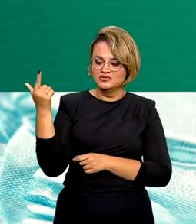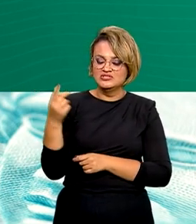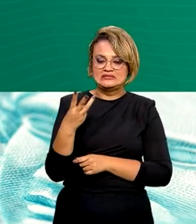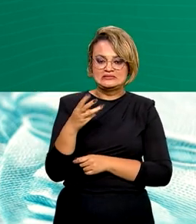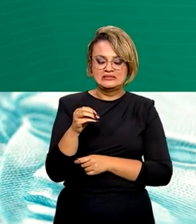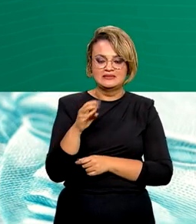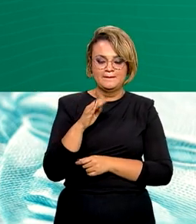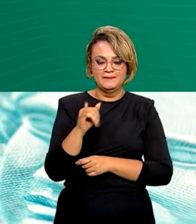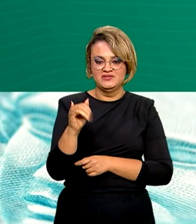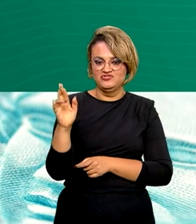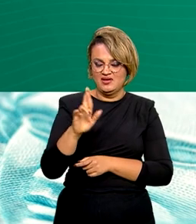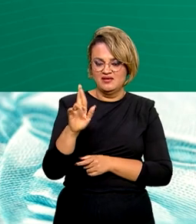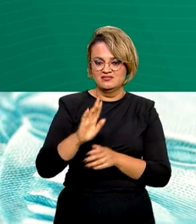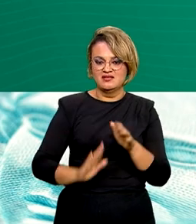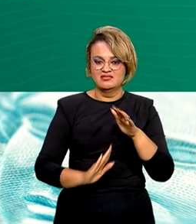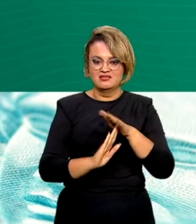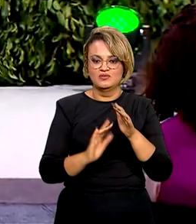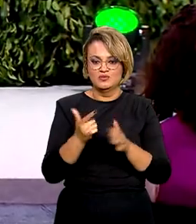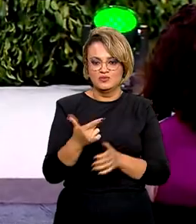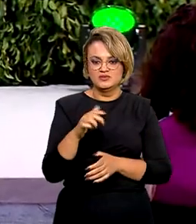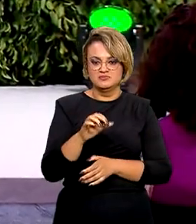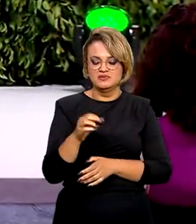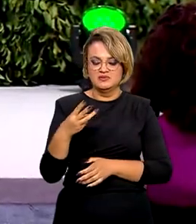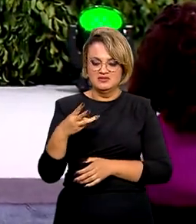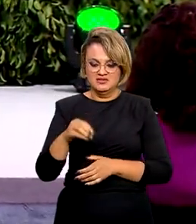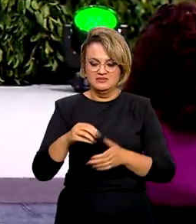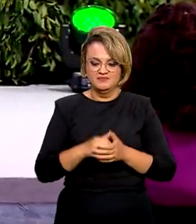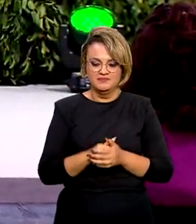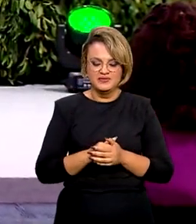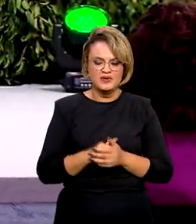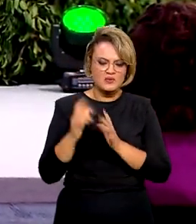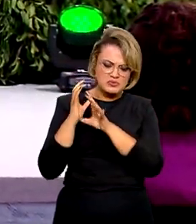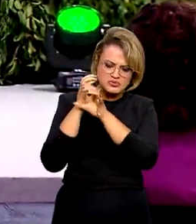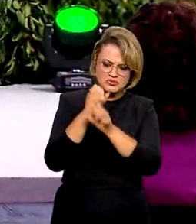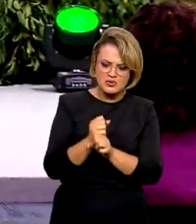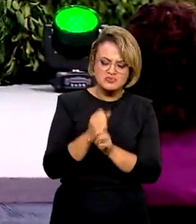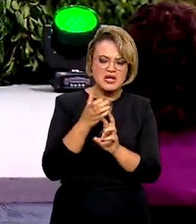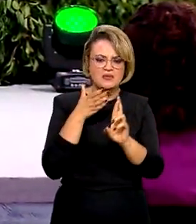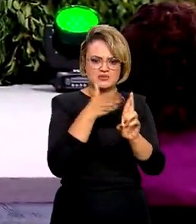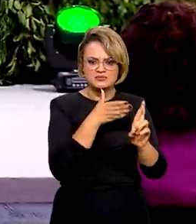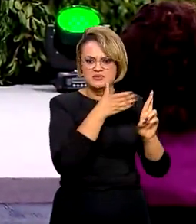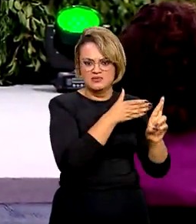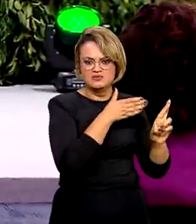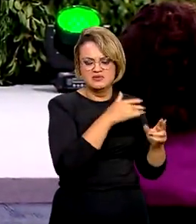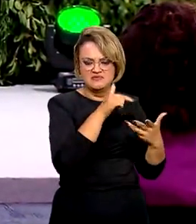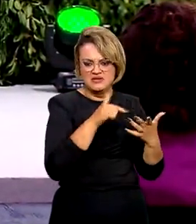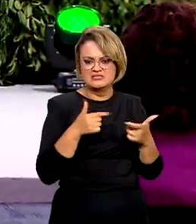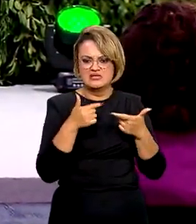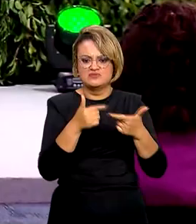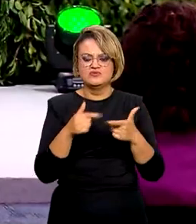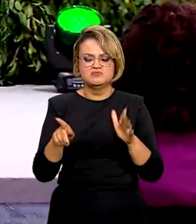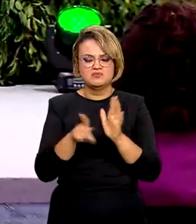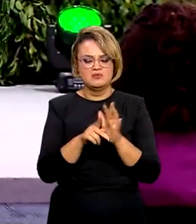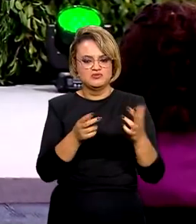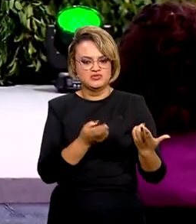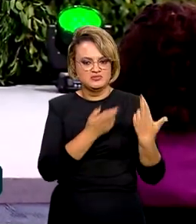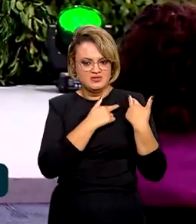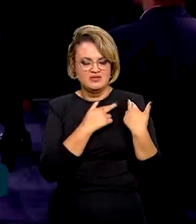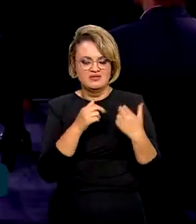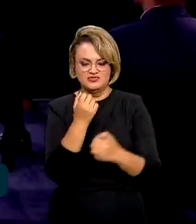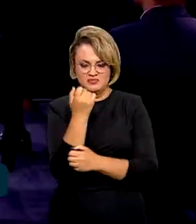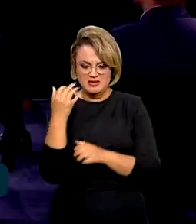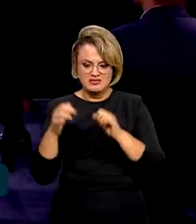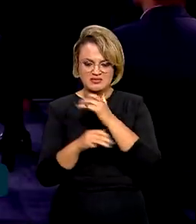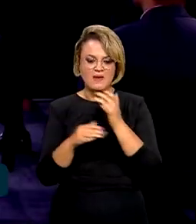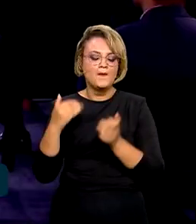bilhões de reais até 2030. Com um histórico de reconhecimento pelas ações de responsabilidade ambiental,